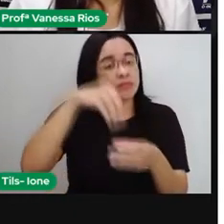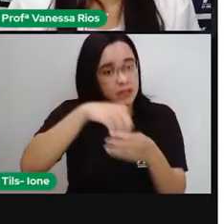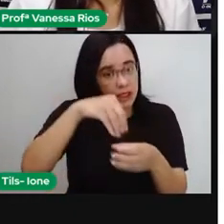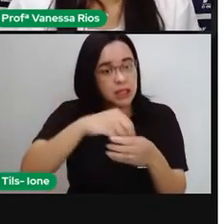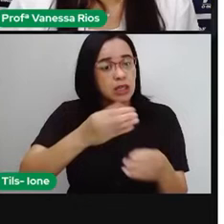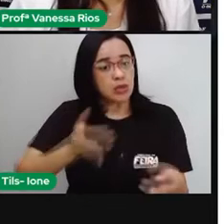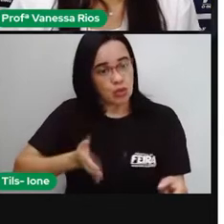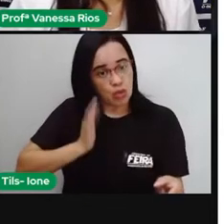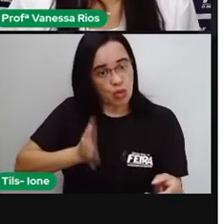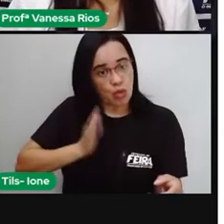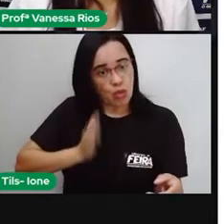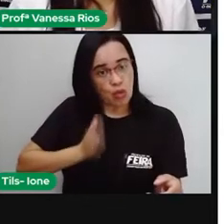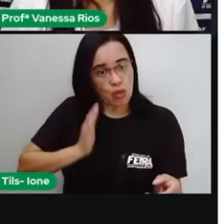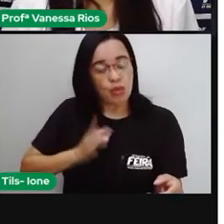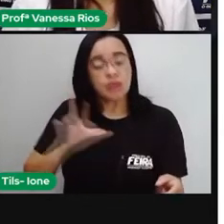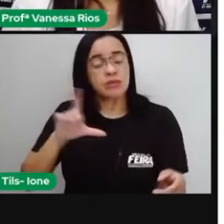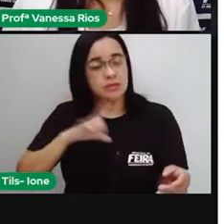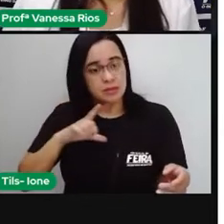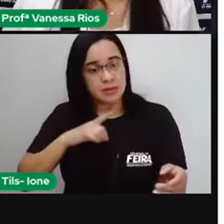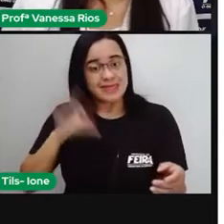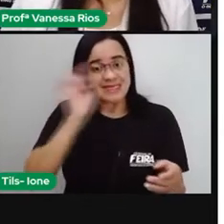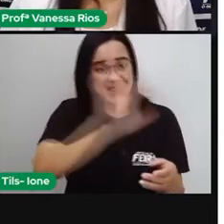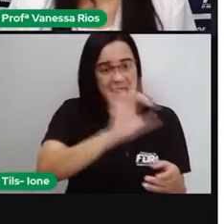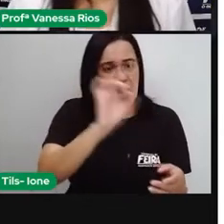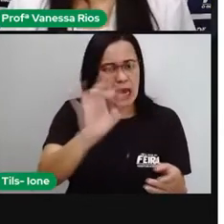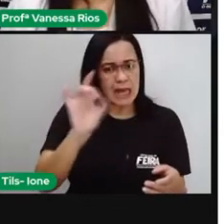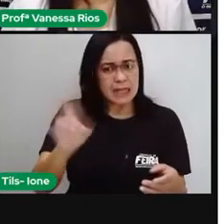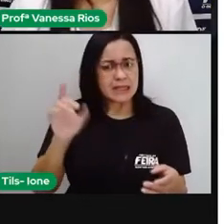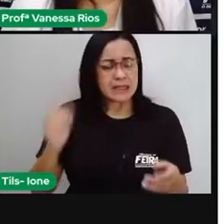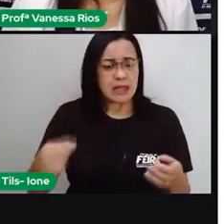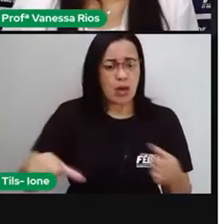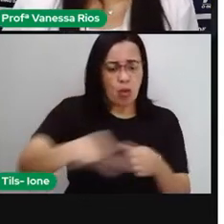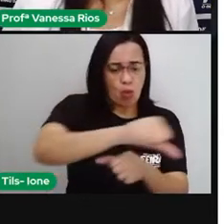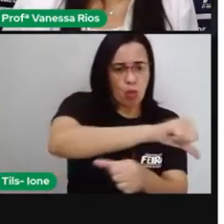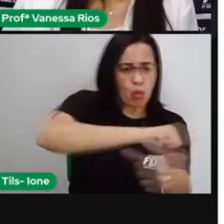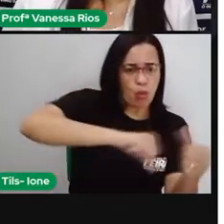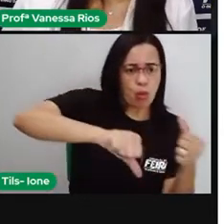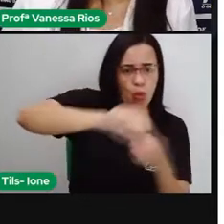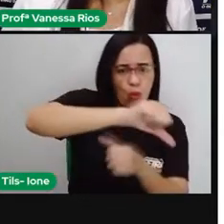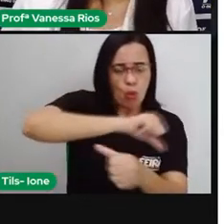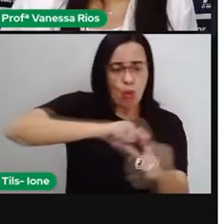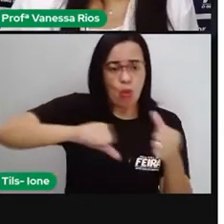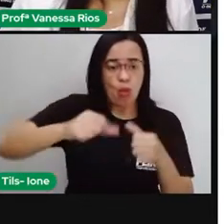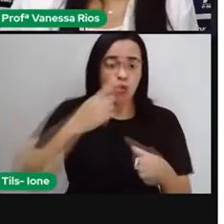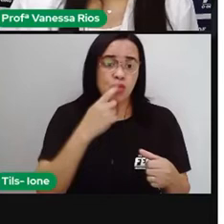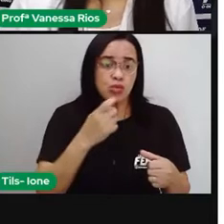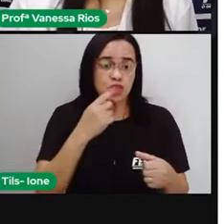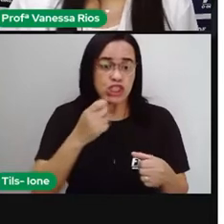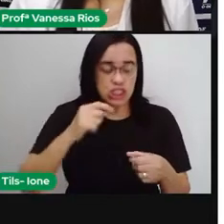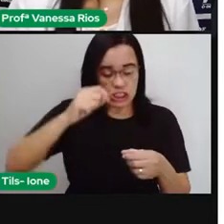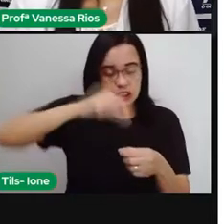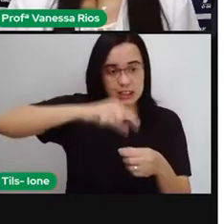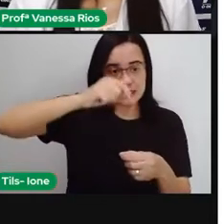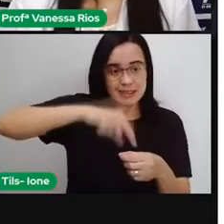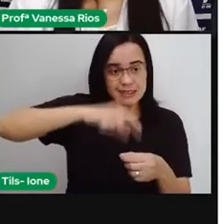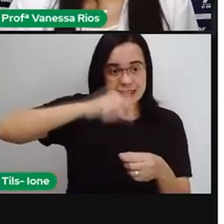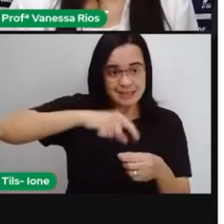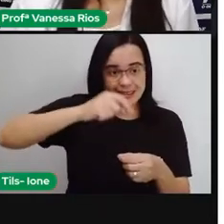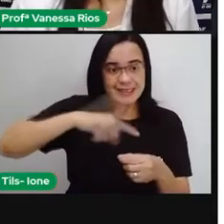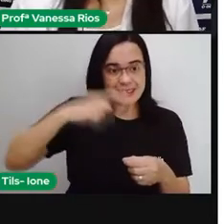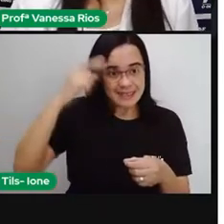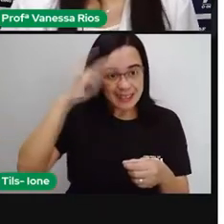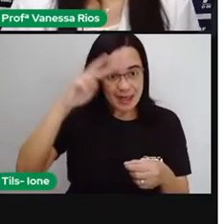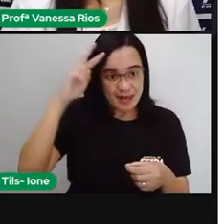coração e que tem lá a sua função nessa troca aí, ó, de receber um sangue rico aí em gás